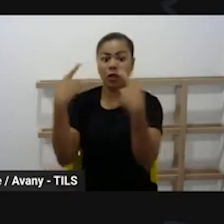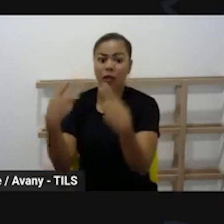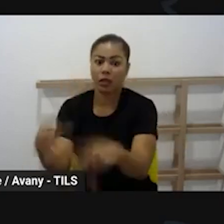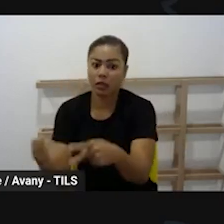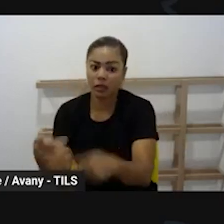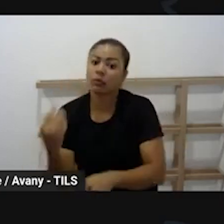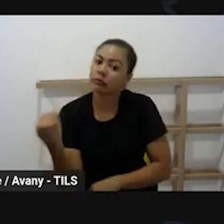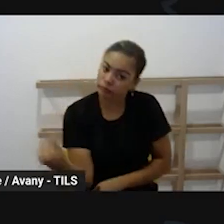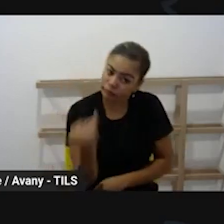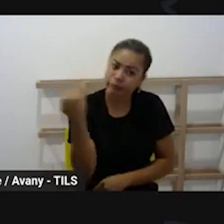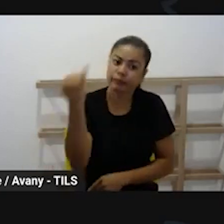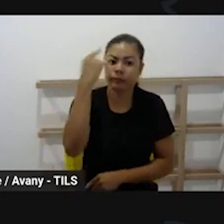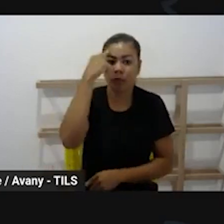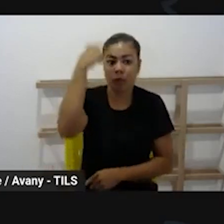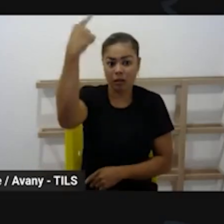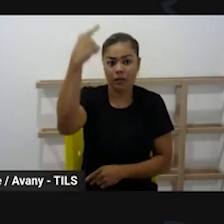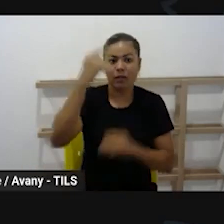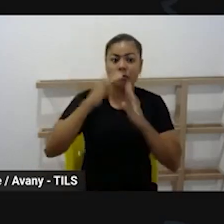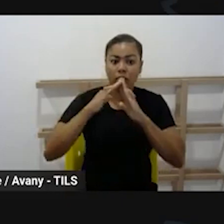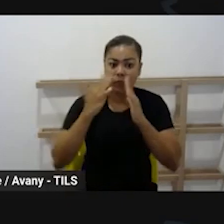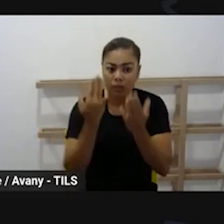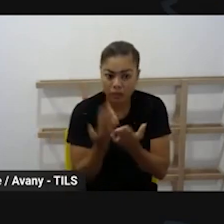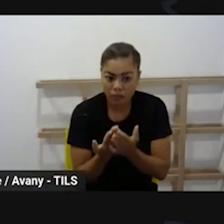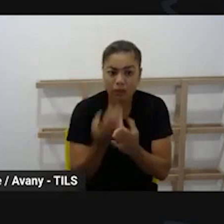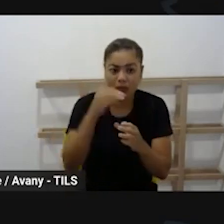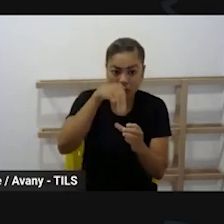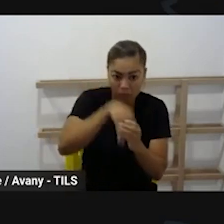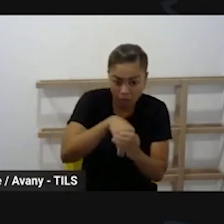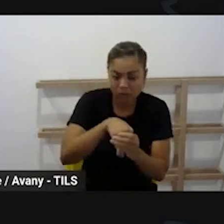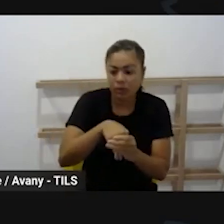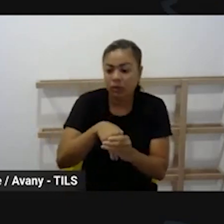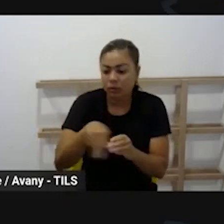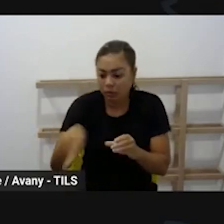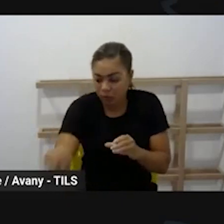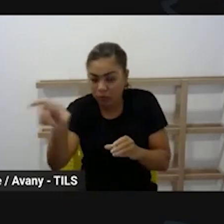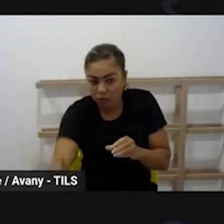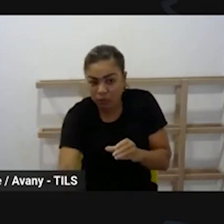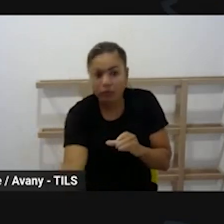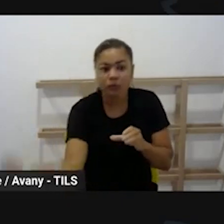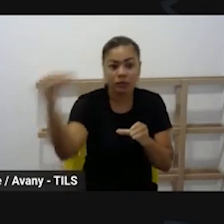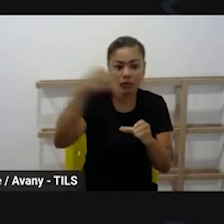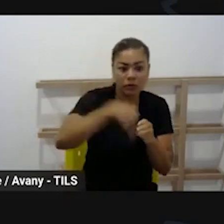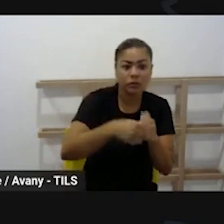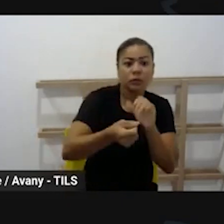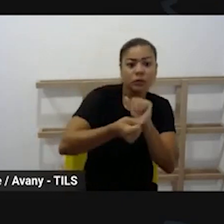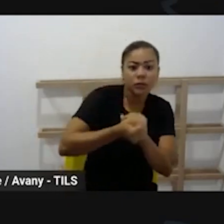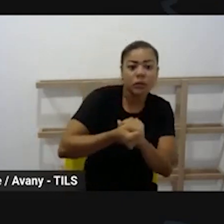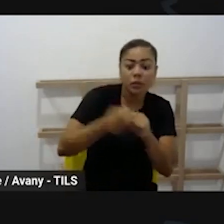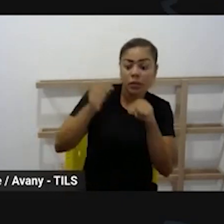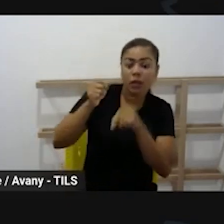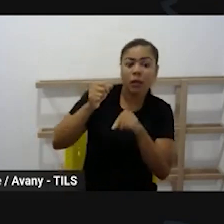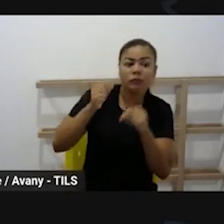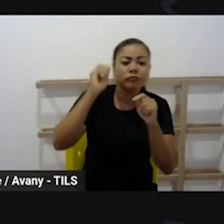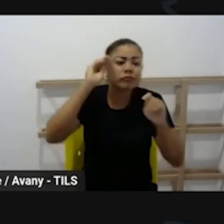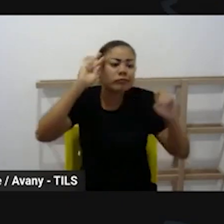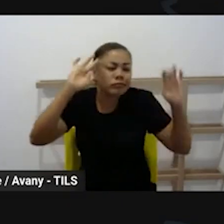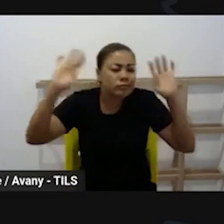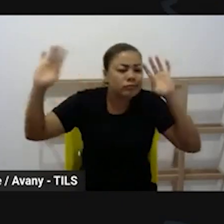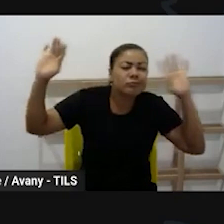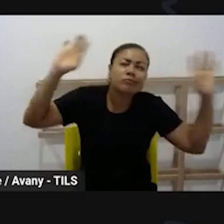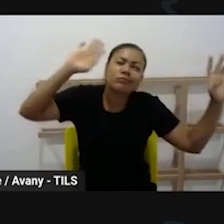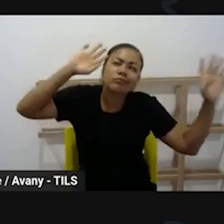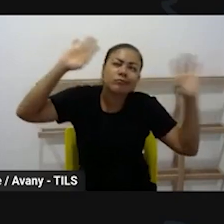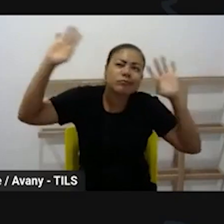infantil é o lugar que dá asas, dá liberdade, dá imaginação, é o lugar da criatividade,